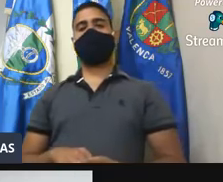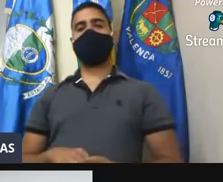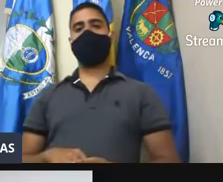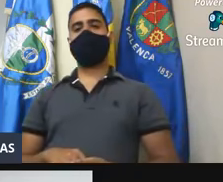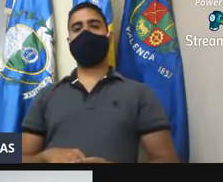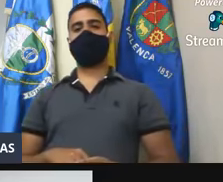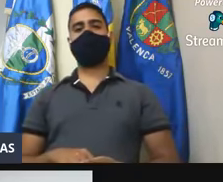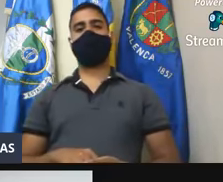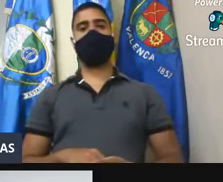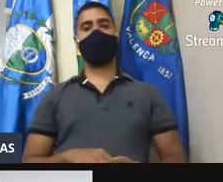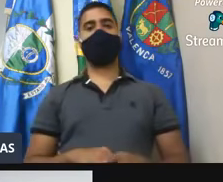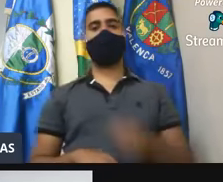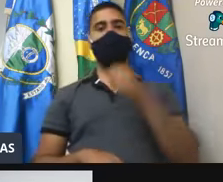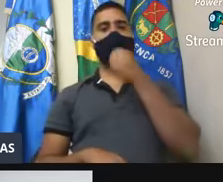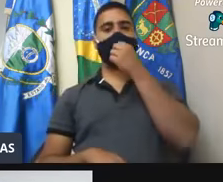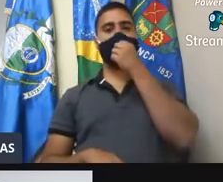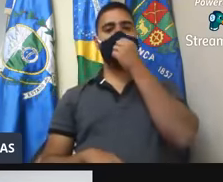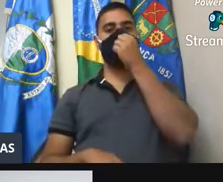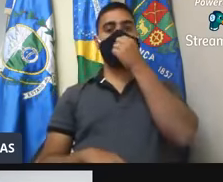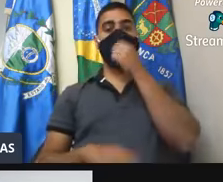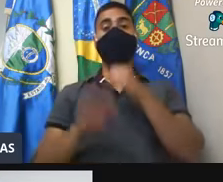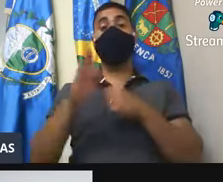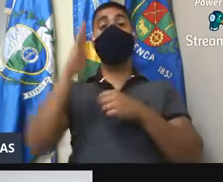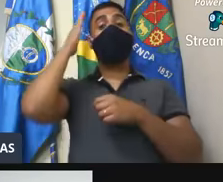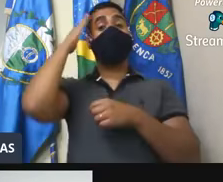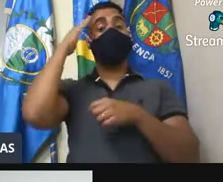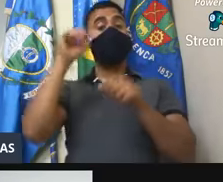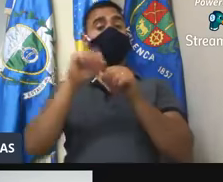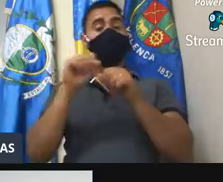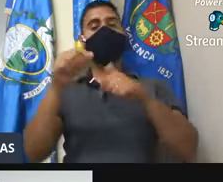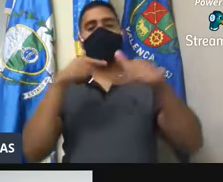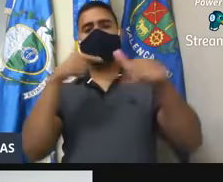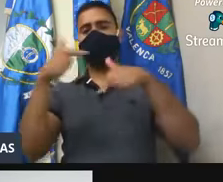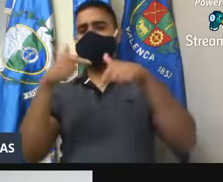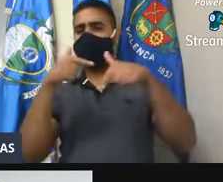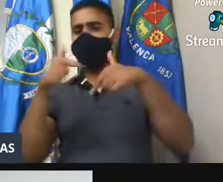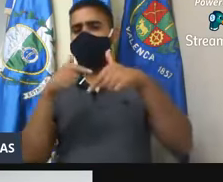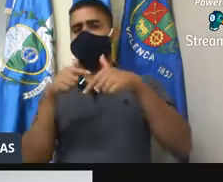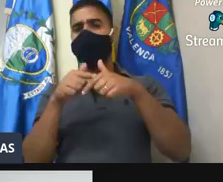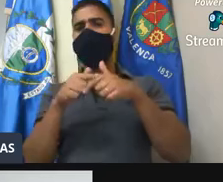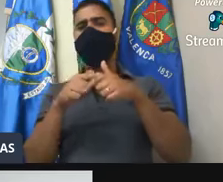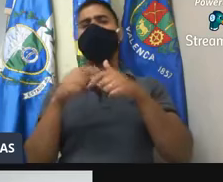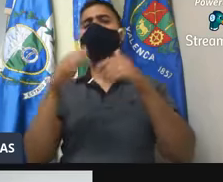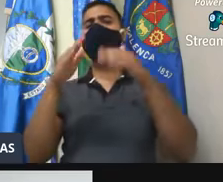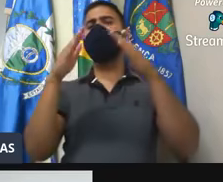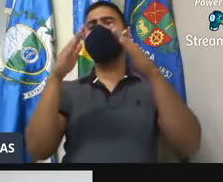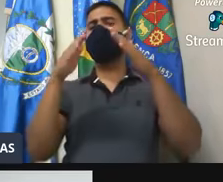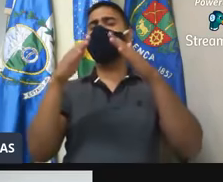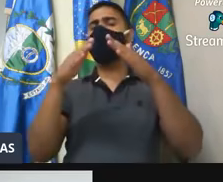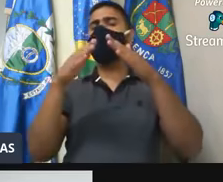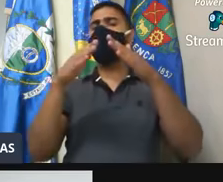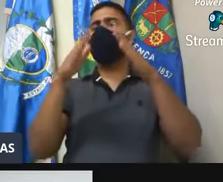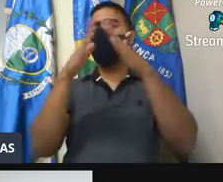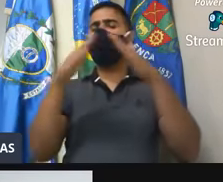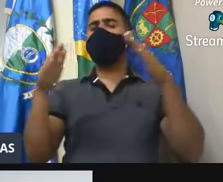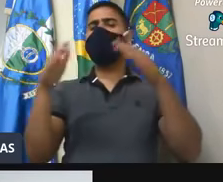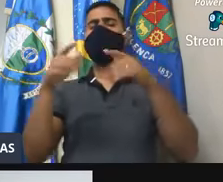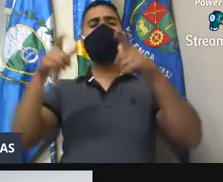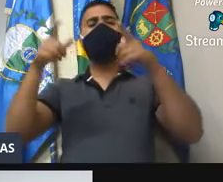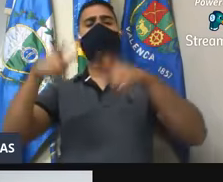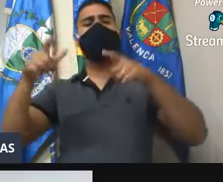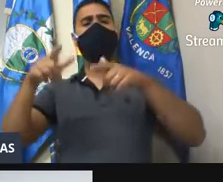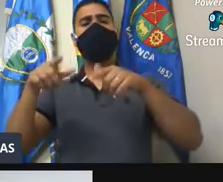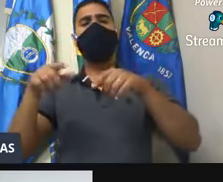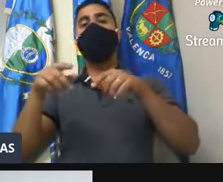conforme todos sabem, gente está fazendo um trabalho lá na Ferreira Guimarães, é um prédio municipal, é um espaço